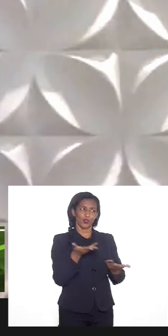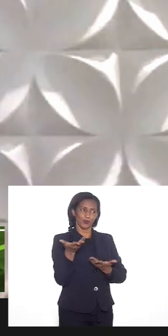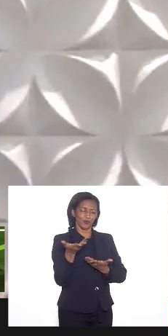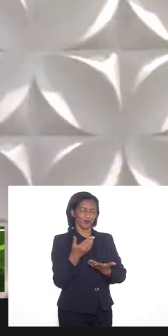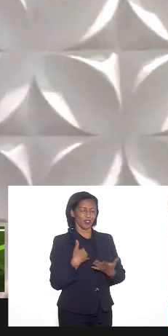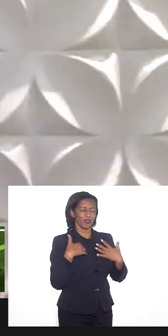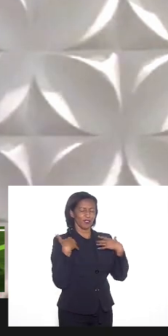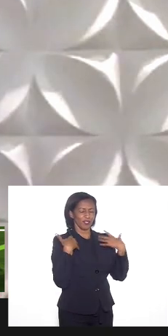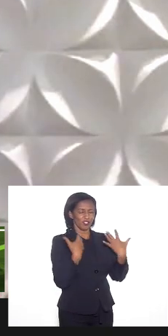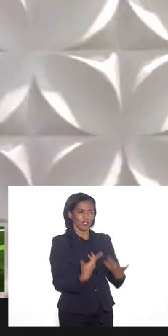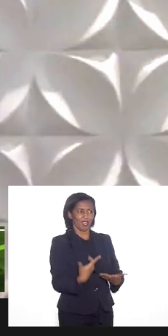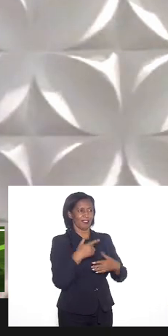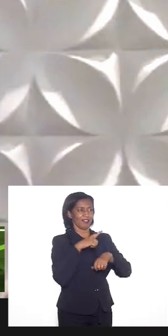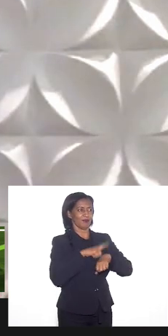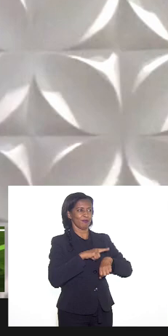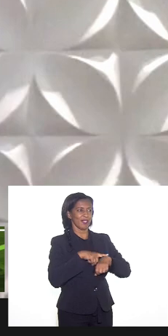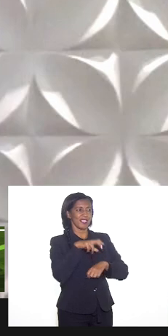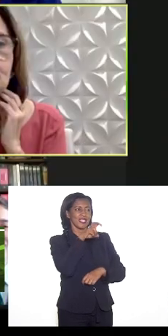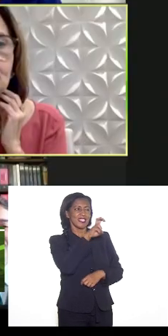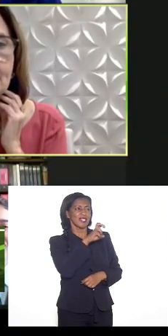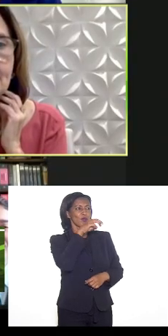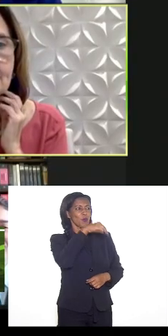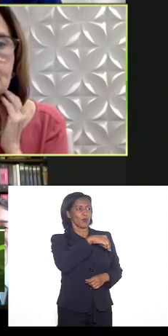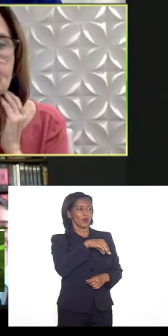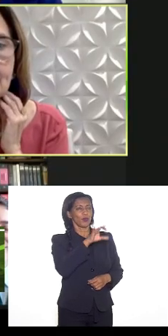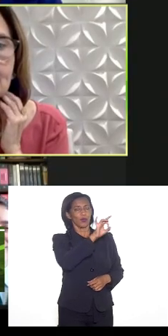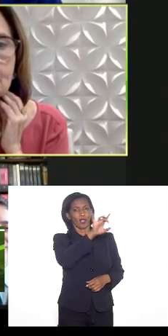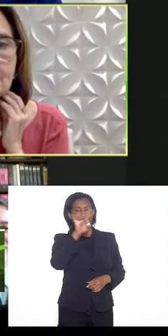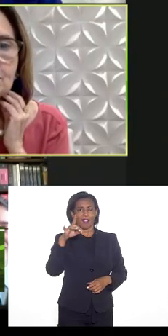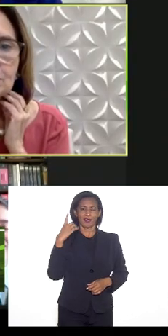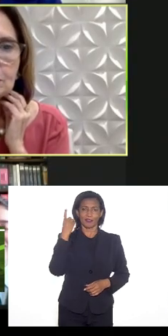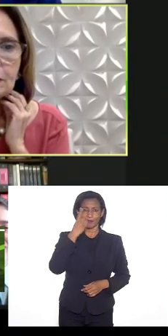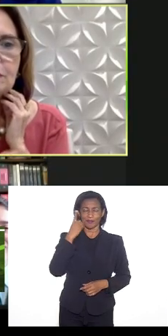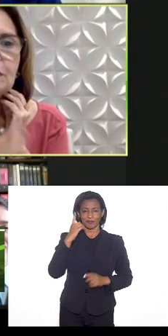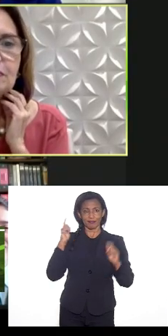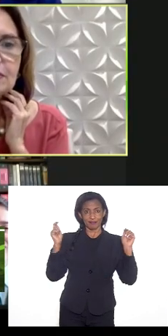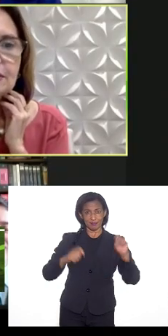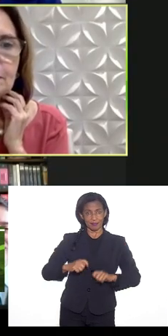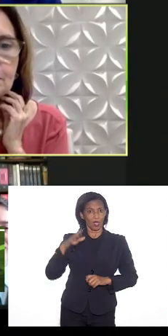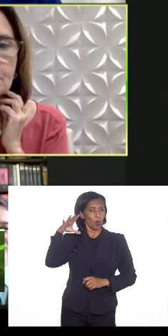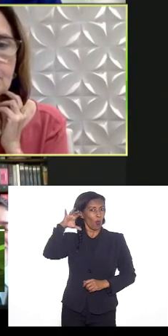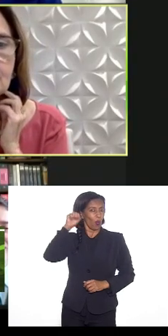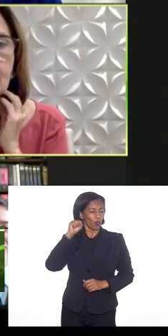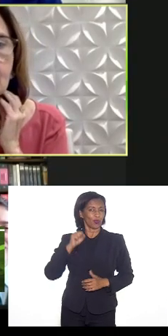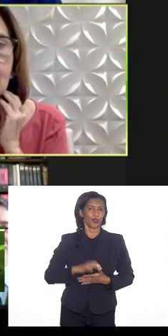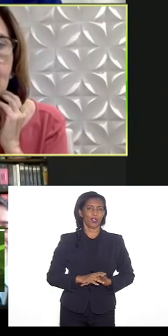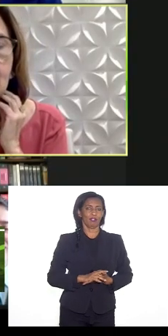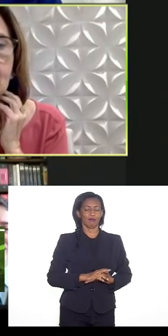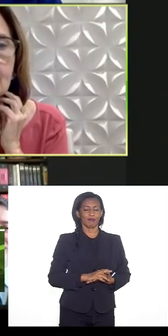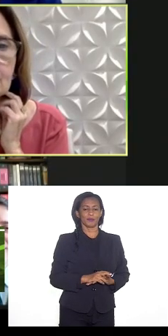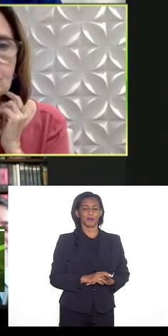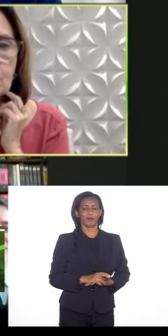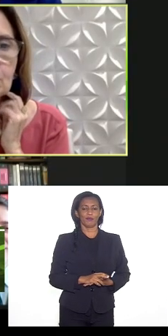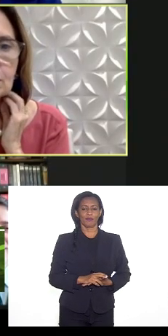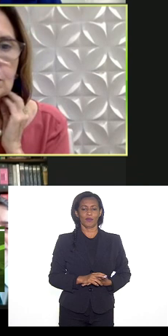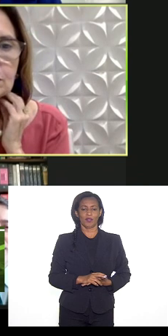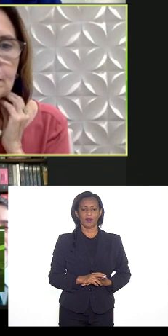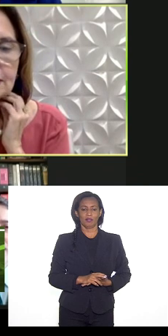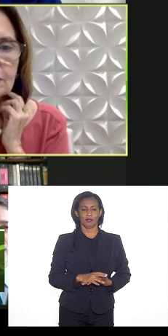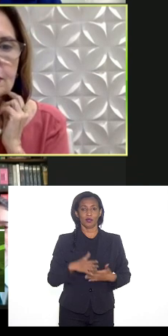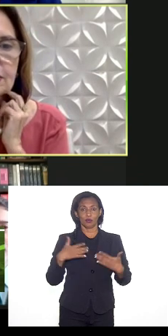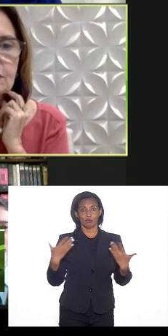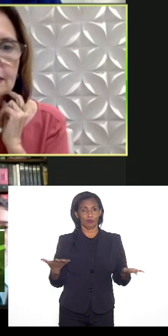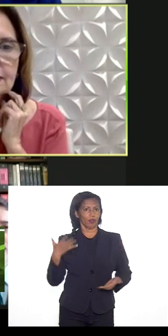chatinha com o tempo dando cinco minutos para cada deputado para que a gente possa ouvir depois os nossos